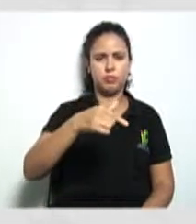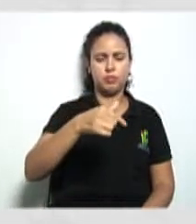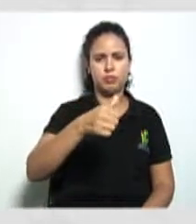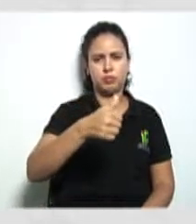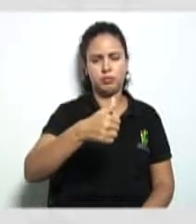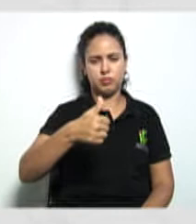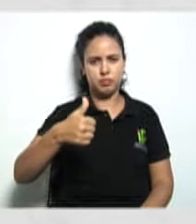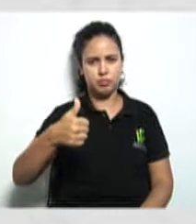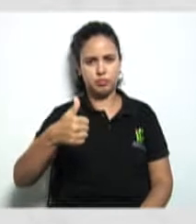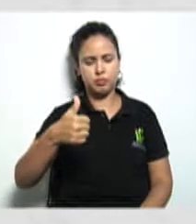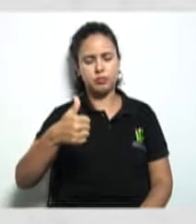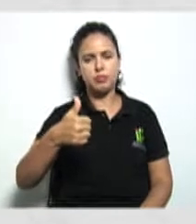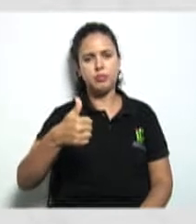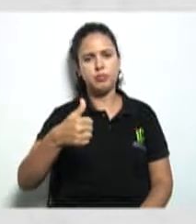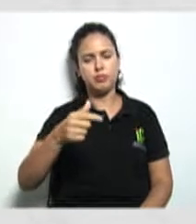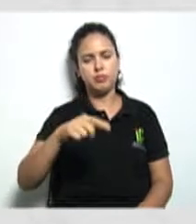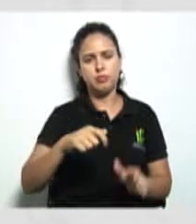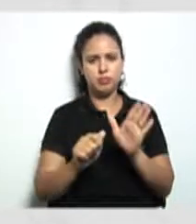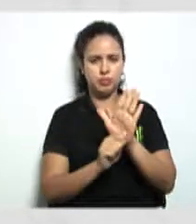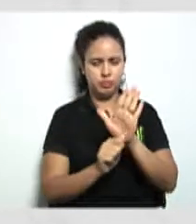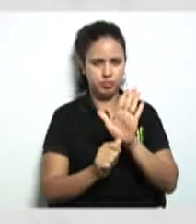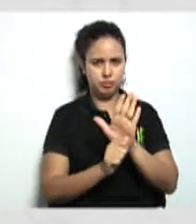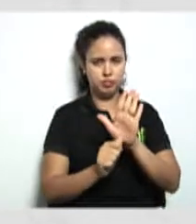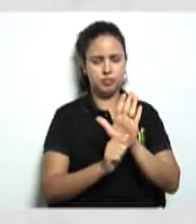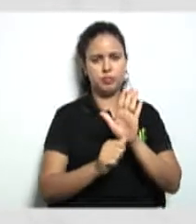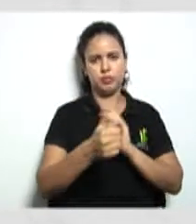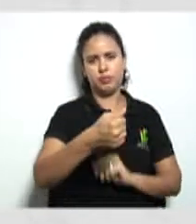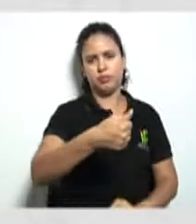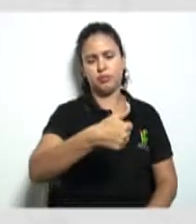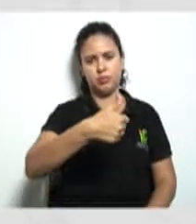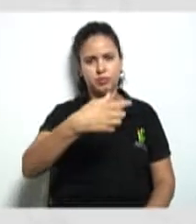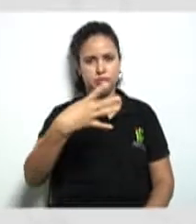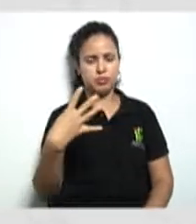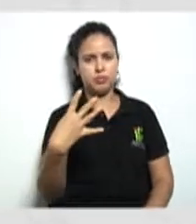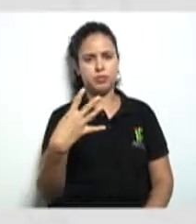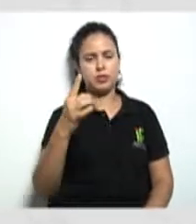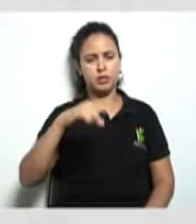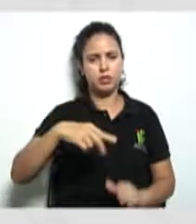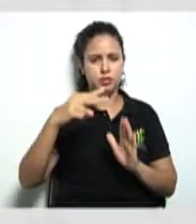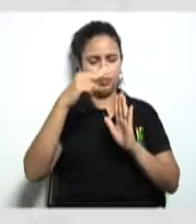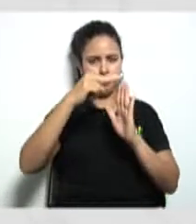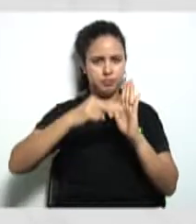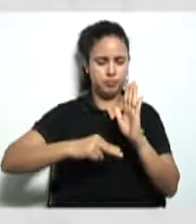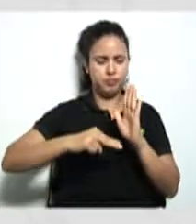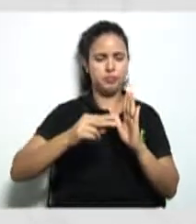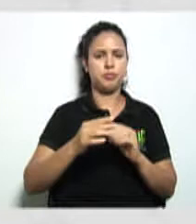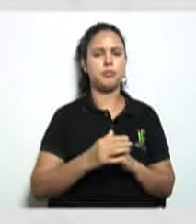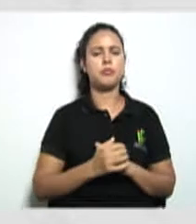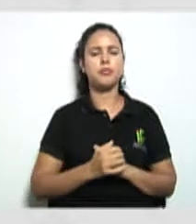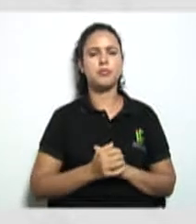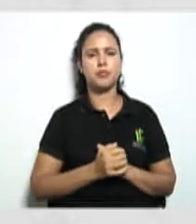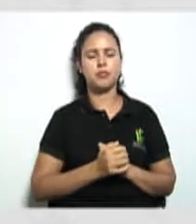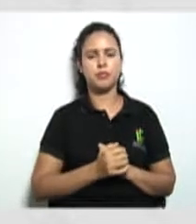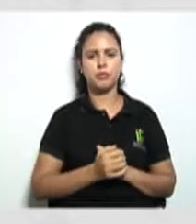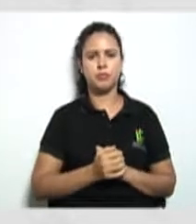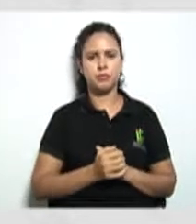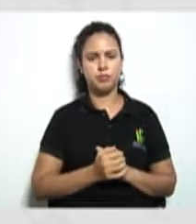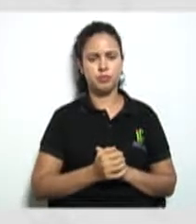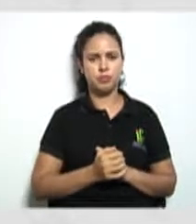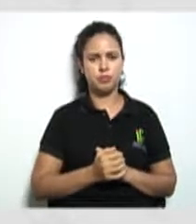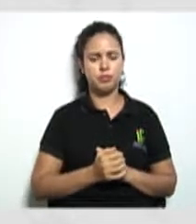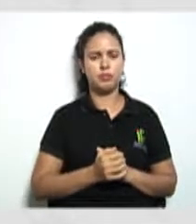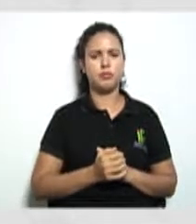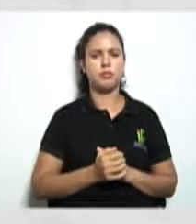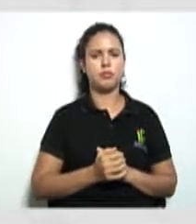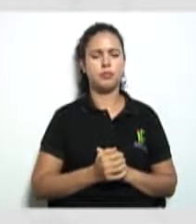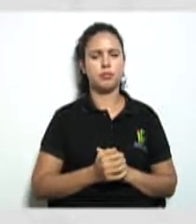Lá no seu artigo 14, o que que diz? É importante fazermos a leitura dele agora. Então, olha aqui, a sociedade